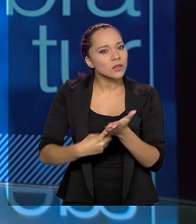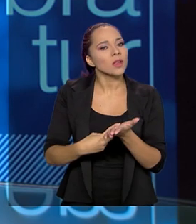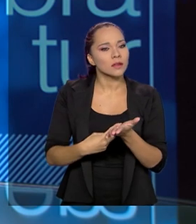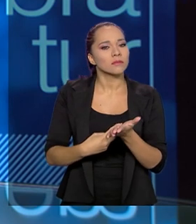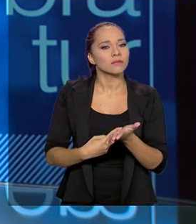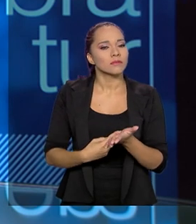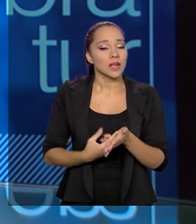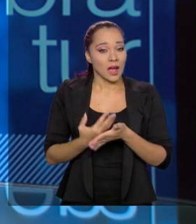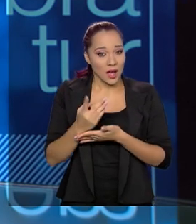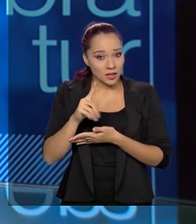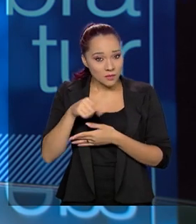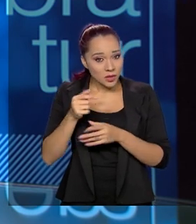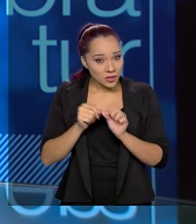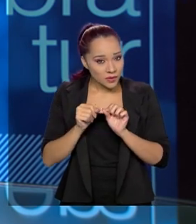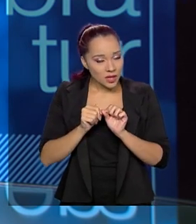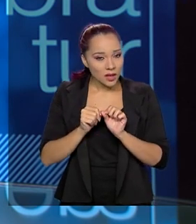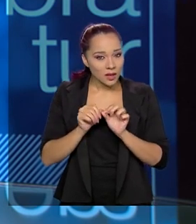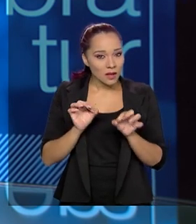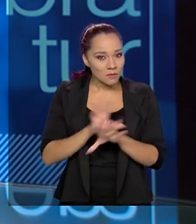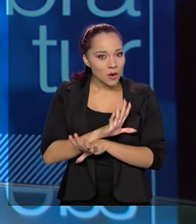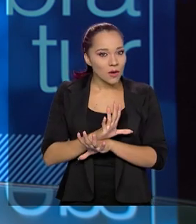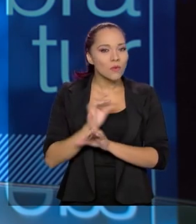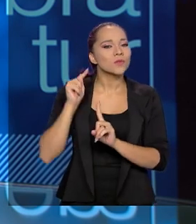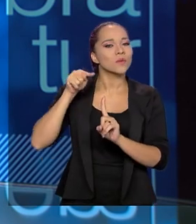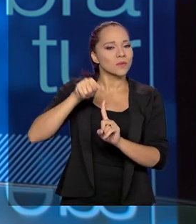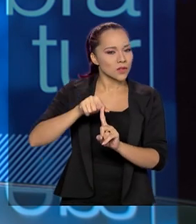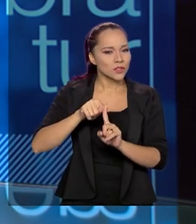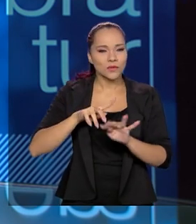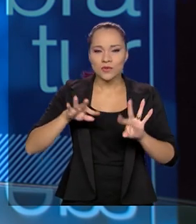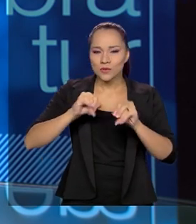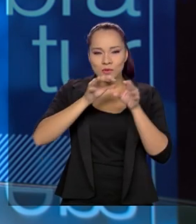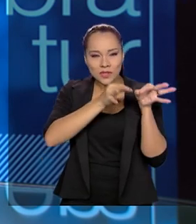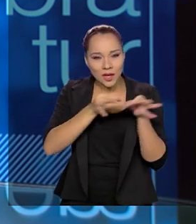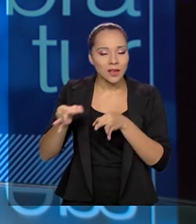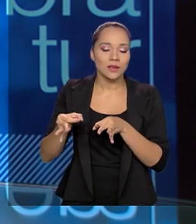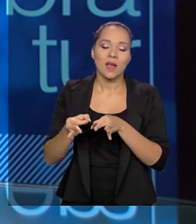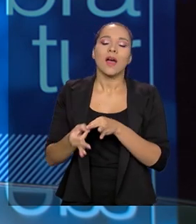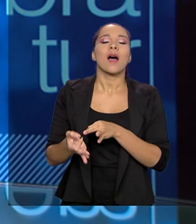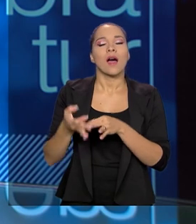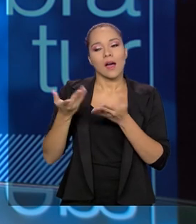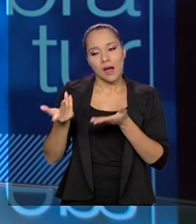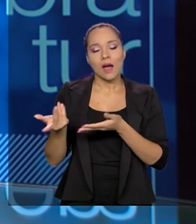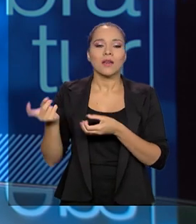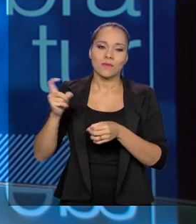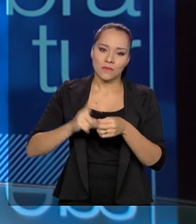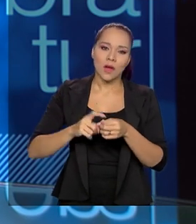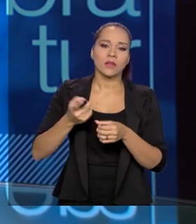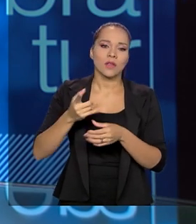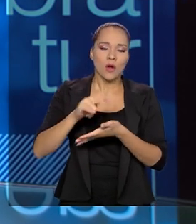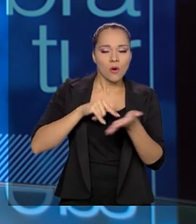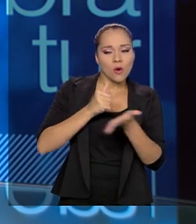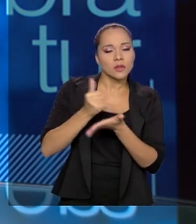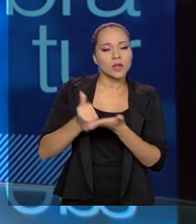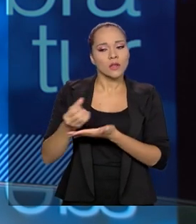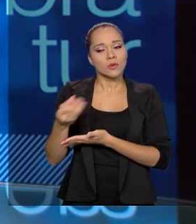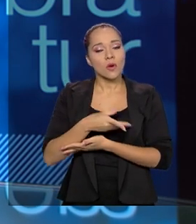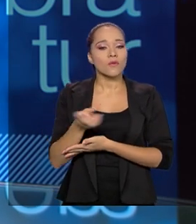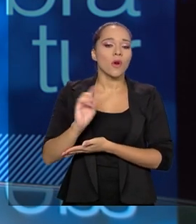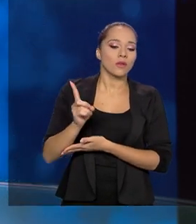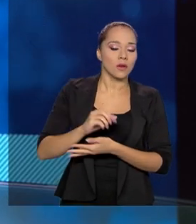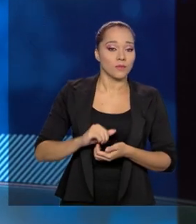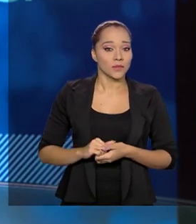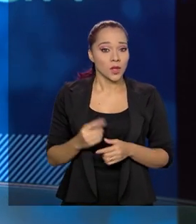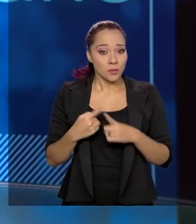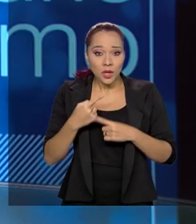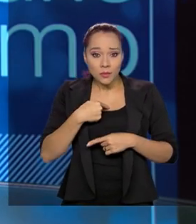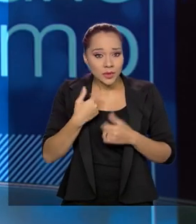Pá! Quando a gente fizer isso daí, com as metas e as metas sendo alcançadas, a gente renova os contratos ou não. É um novo formato. Porque eu